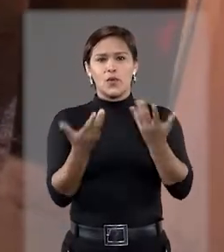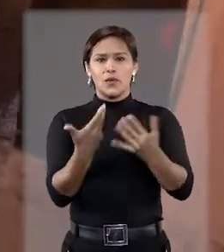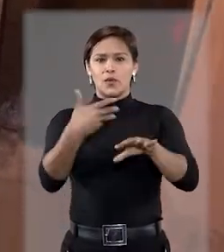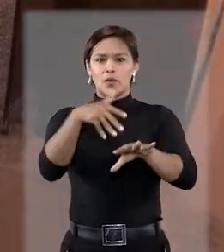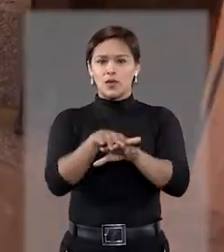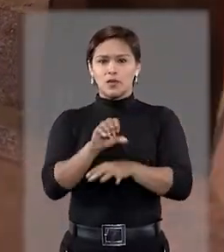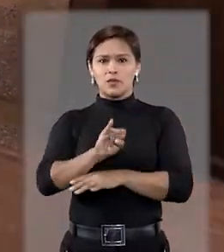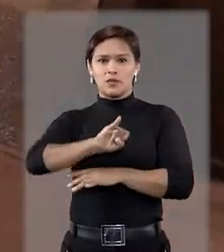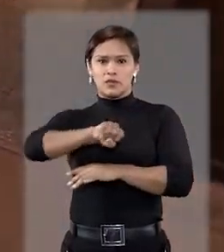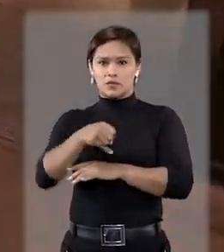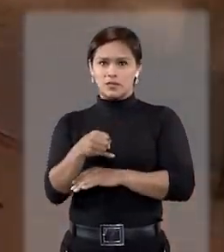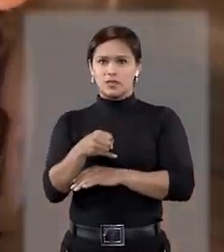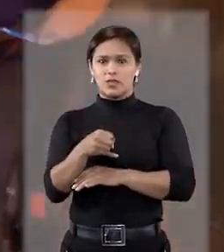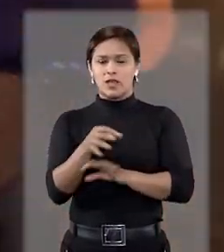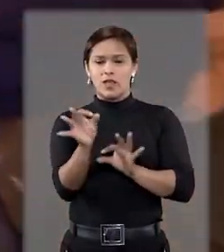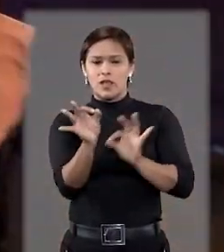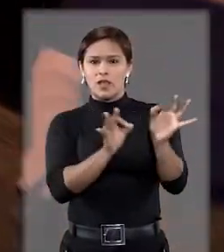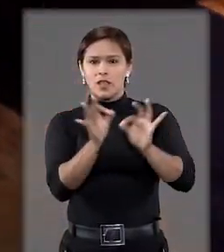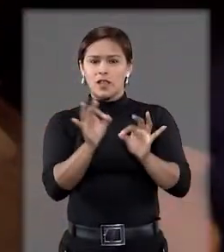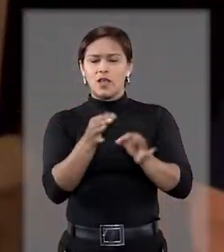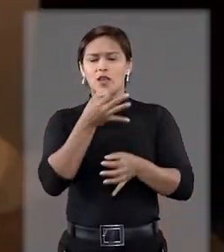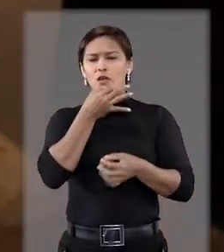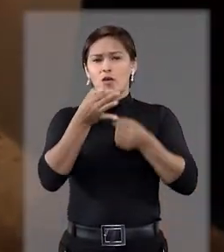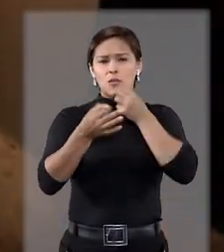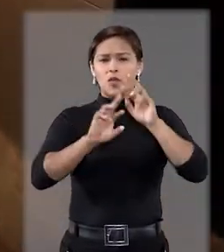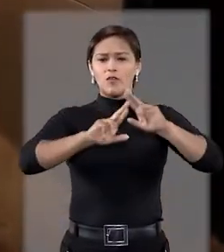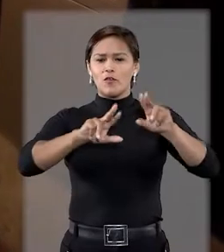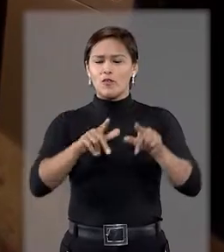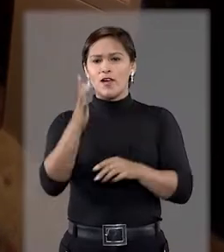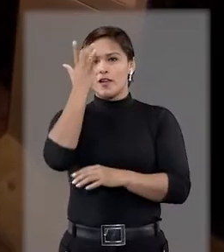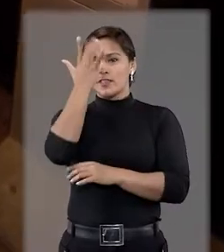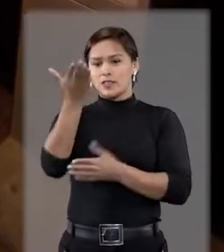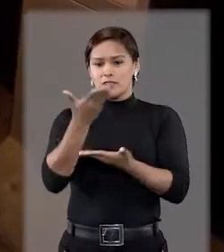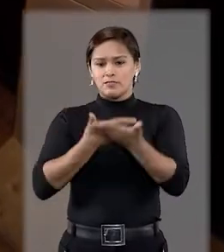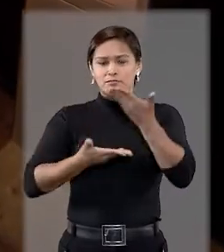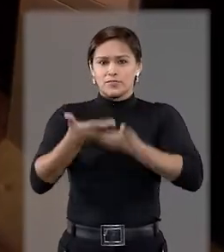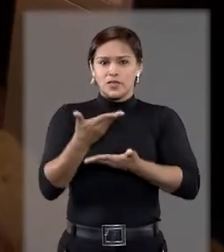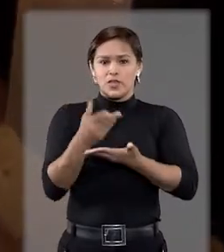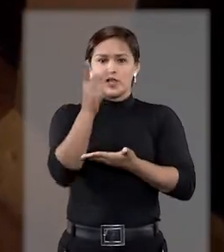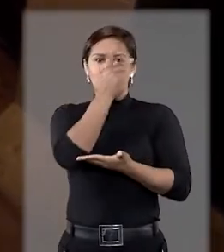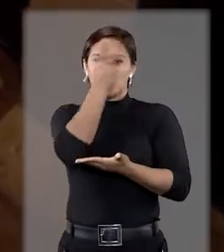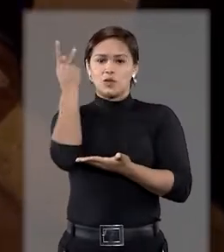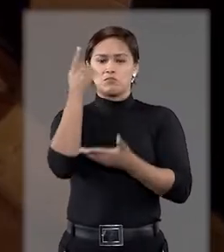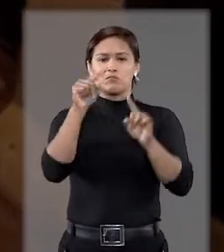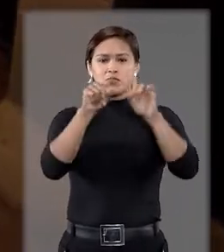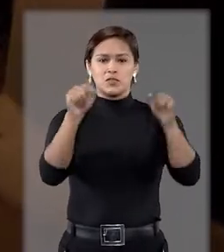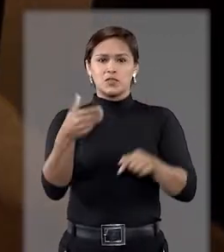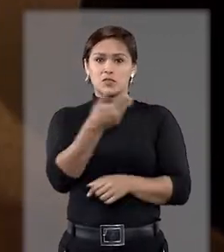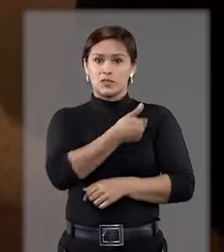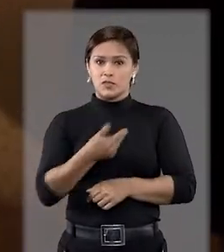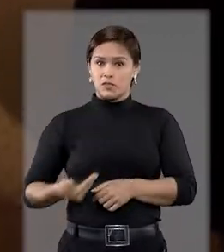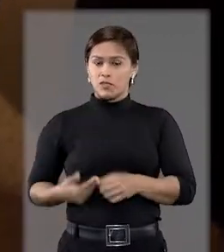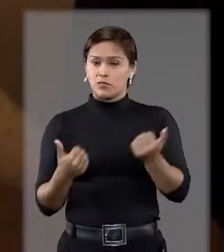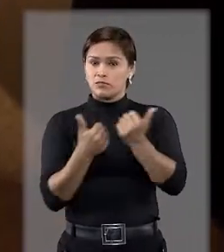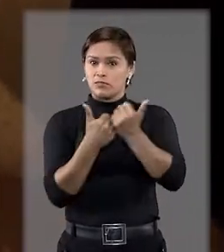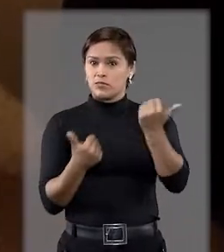de Acessibilidade e Inclusão do STJ elaborou dicas para facilitar o seu relacionamento com servidores e colaboradores